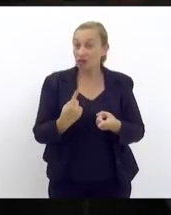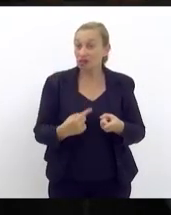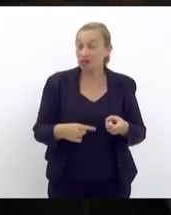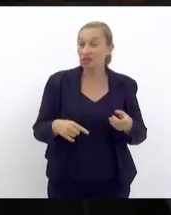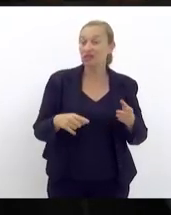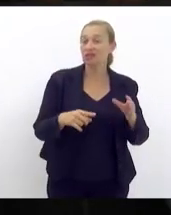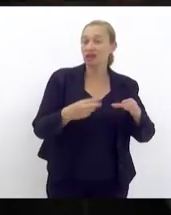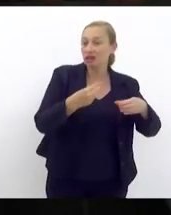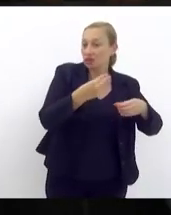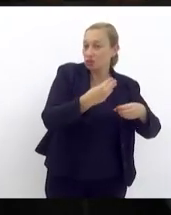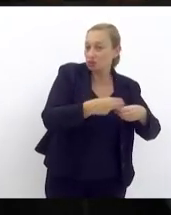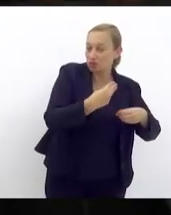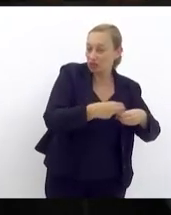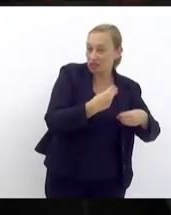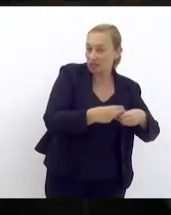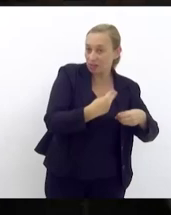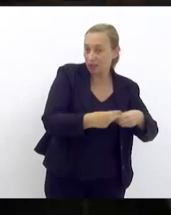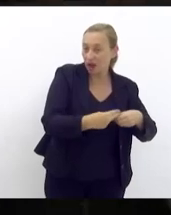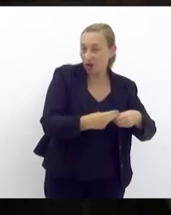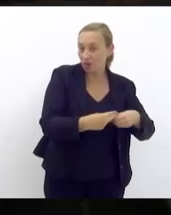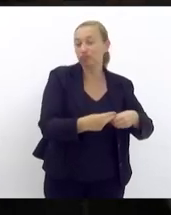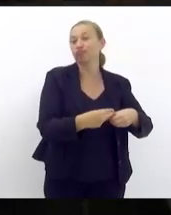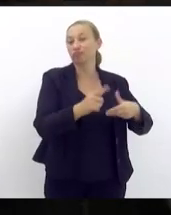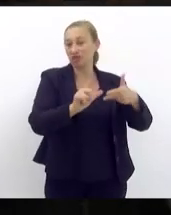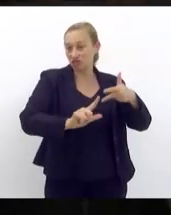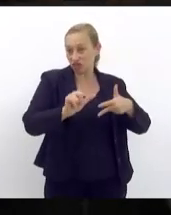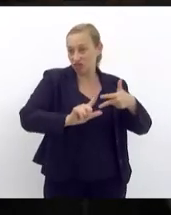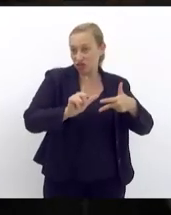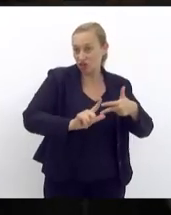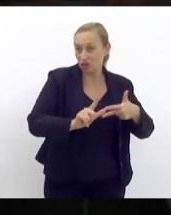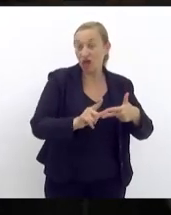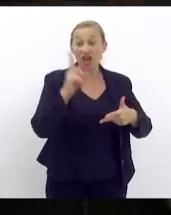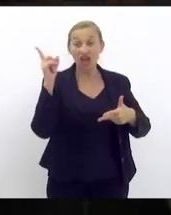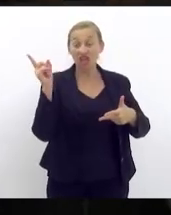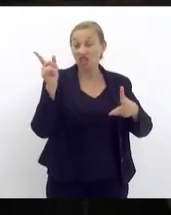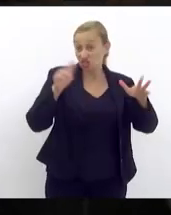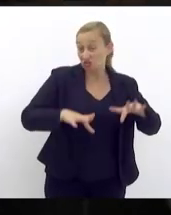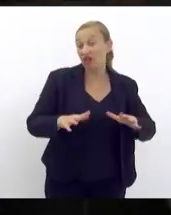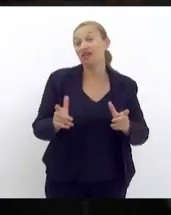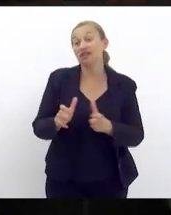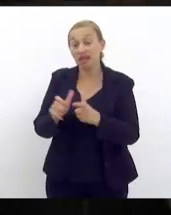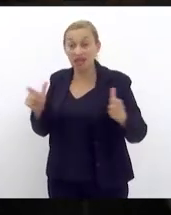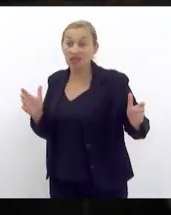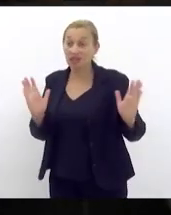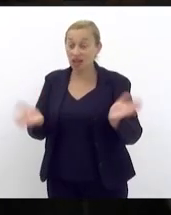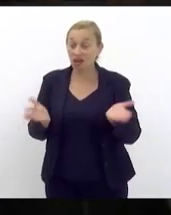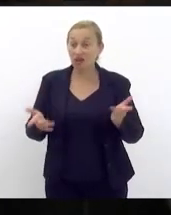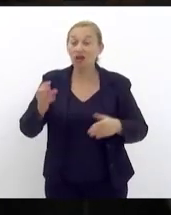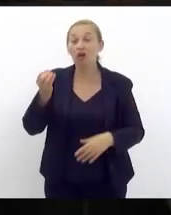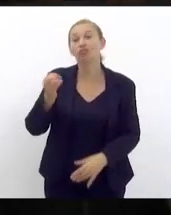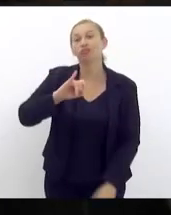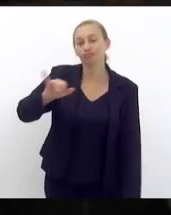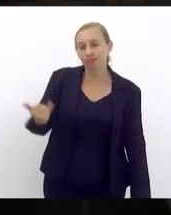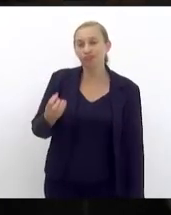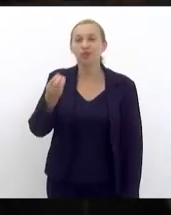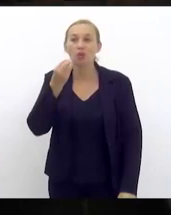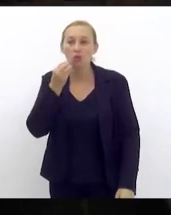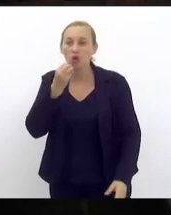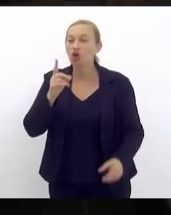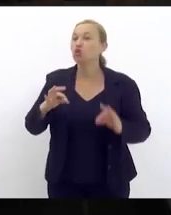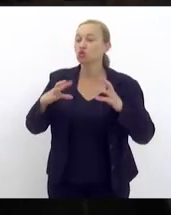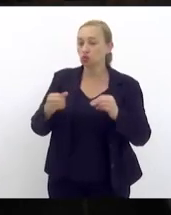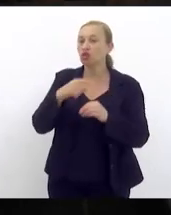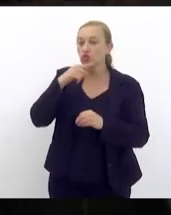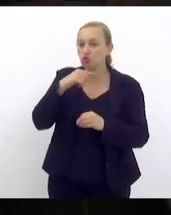municipal passa por legislativo estadual é uma diferença muito grande e eu quero aproveitar bem essa oportunidade vocês podem ter certeza que tudo que eu tiver